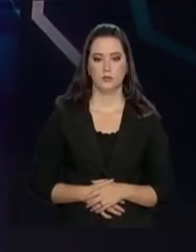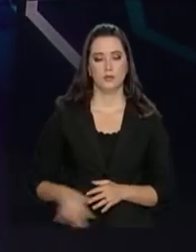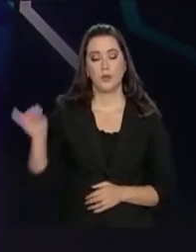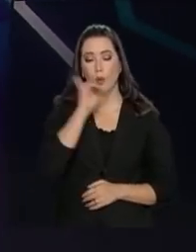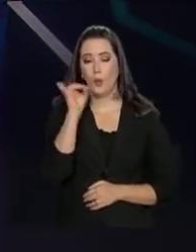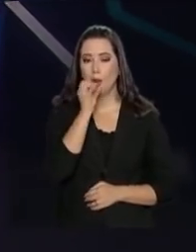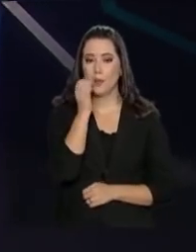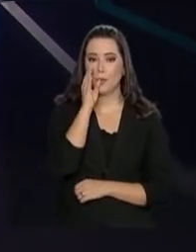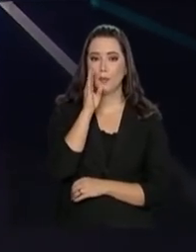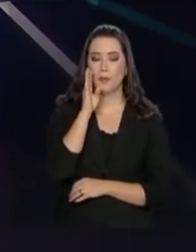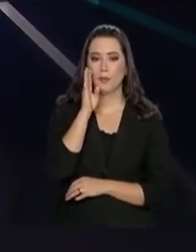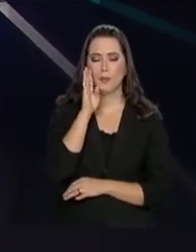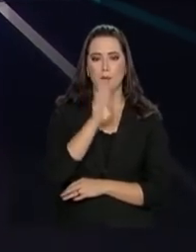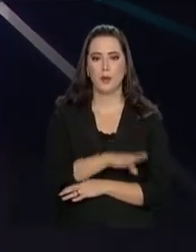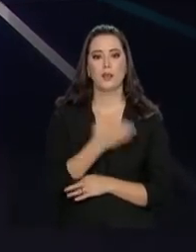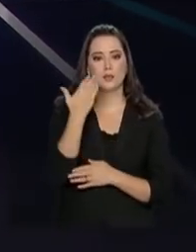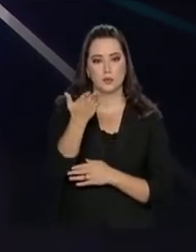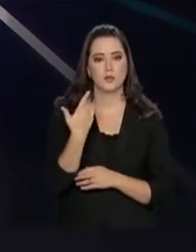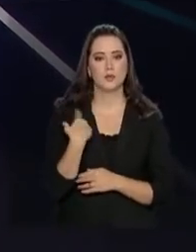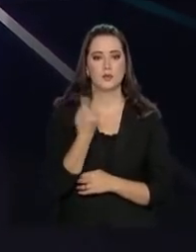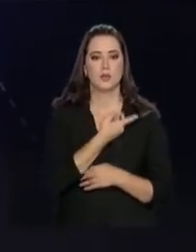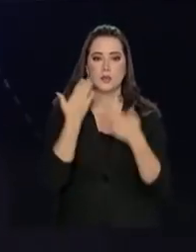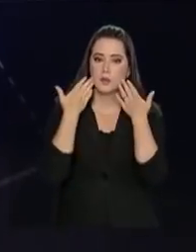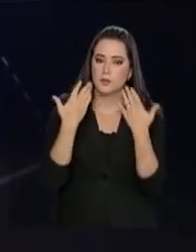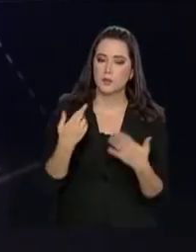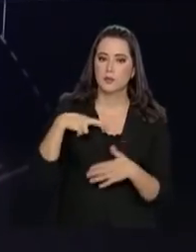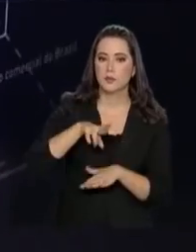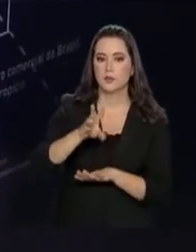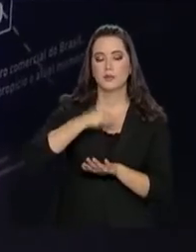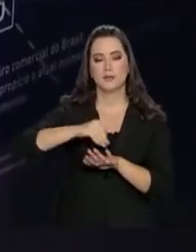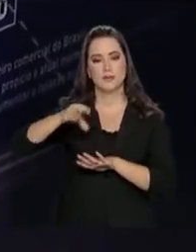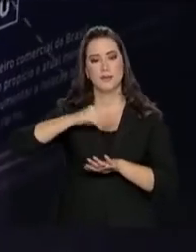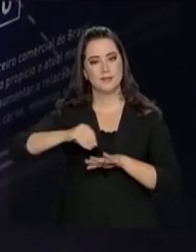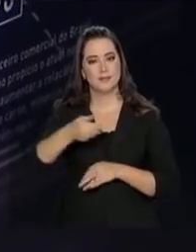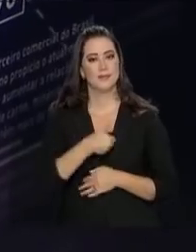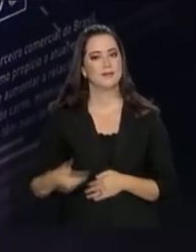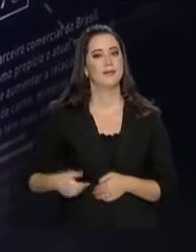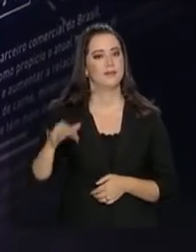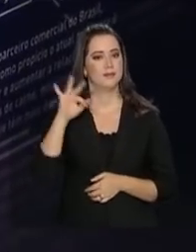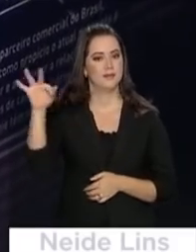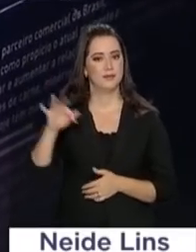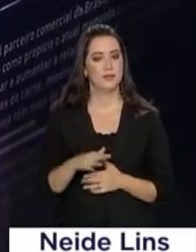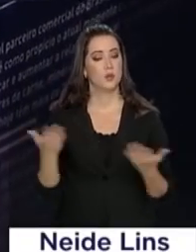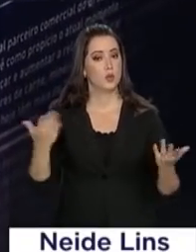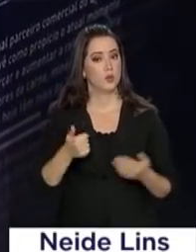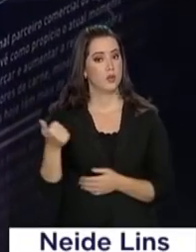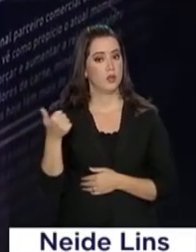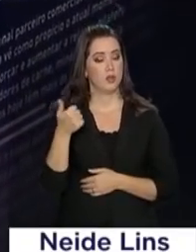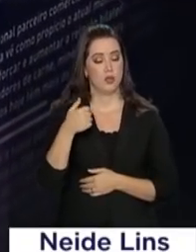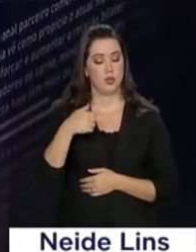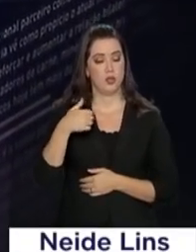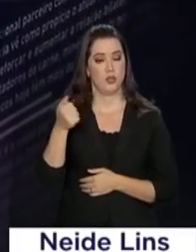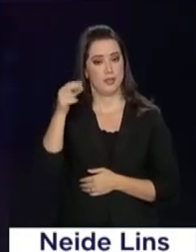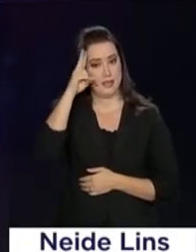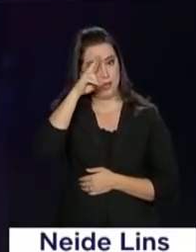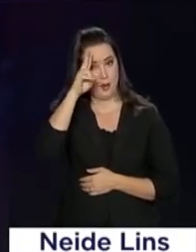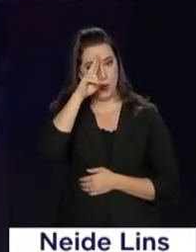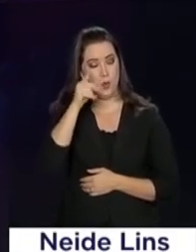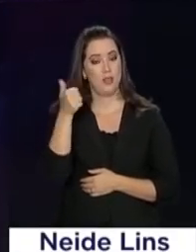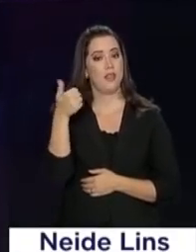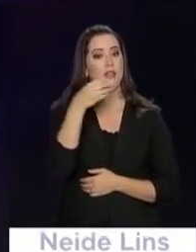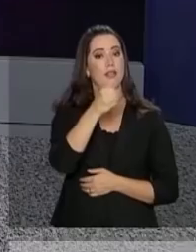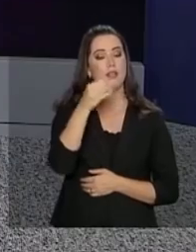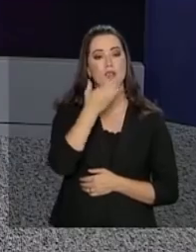Olá, boa tarde pra você. Estamos no ar com o repórter NBR e as notícias do governo federal desta segunda-feira, 10 de